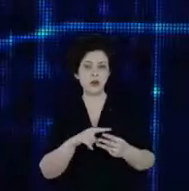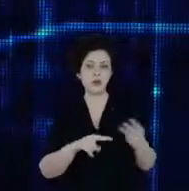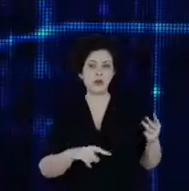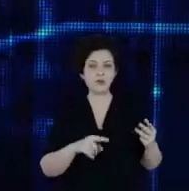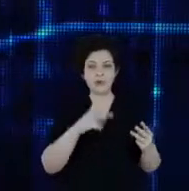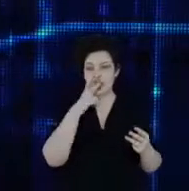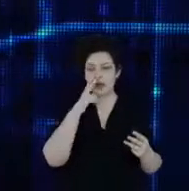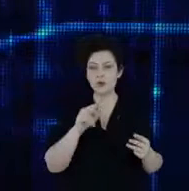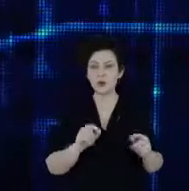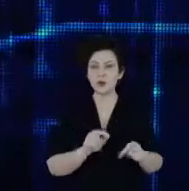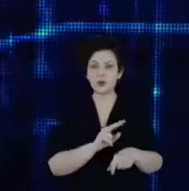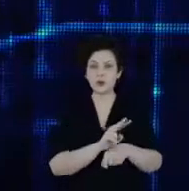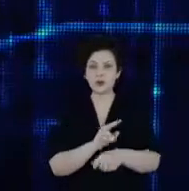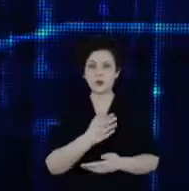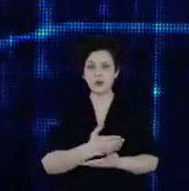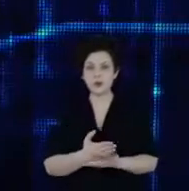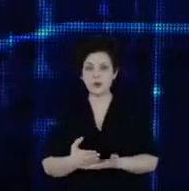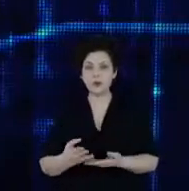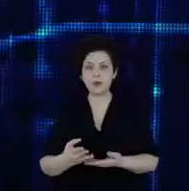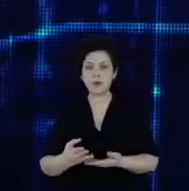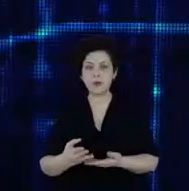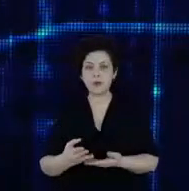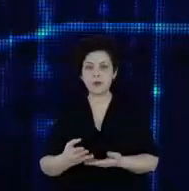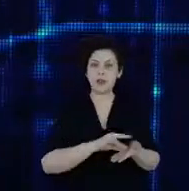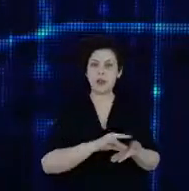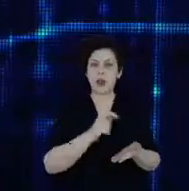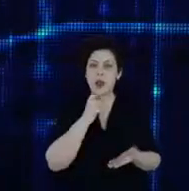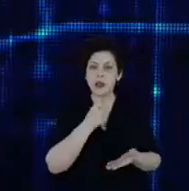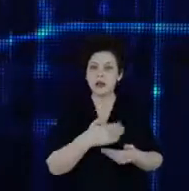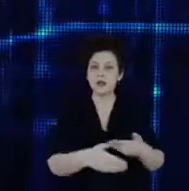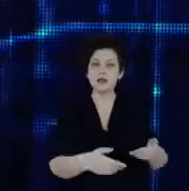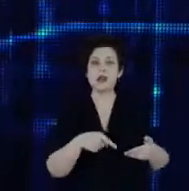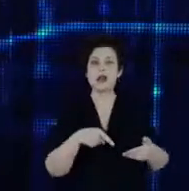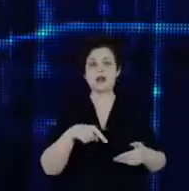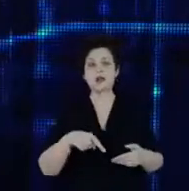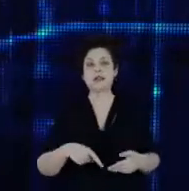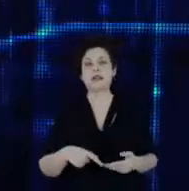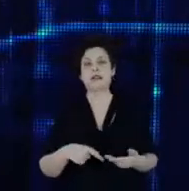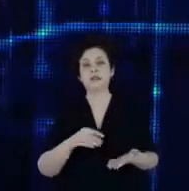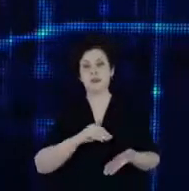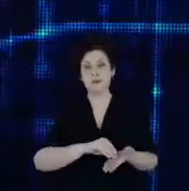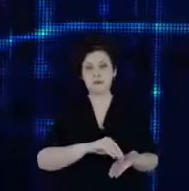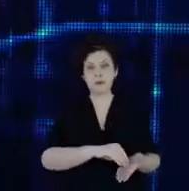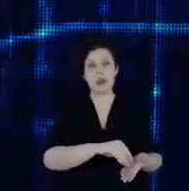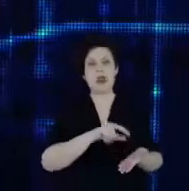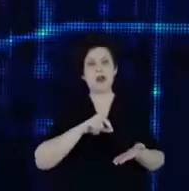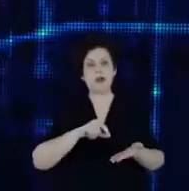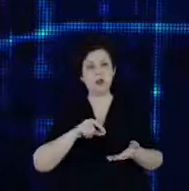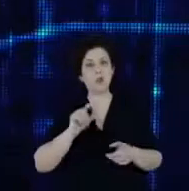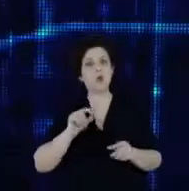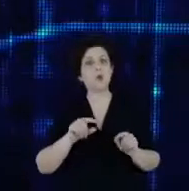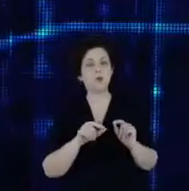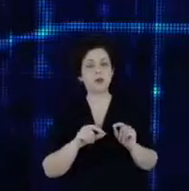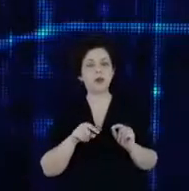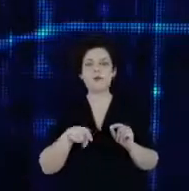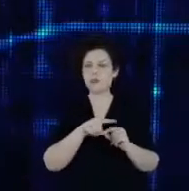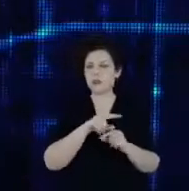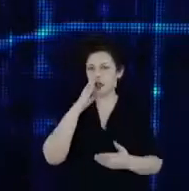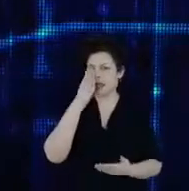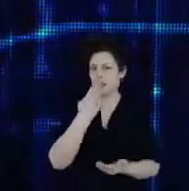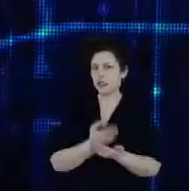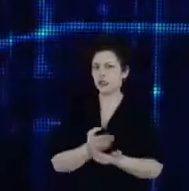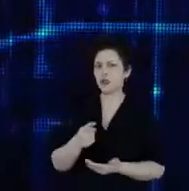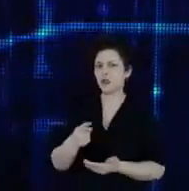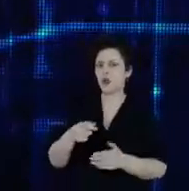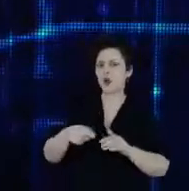que o financiamento de ações de eficiência energética ainda é um dos maiores gargalos para esse mercado vocês acreditam que o fundo